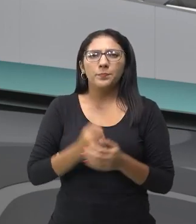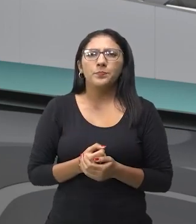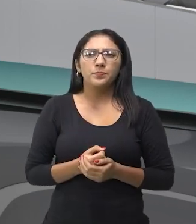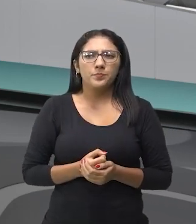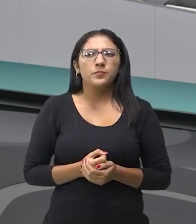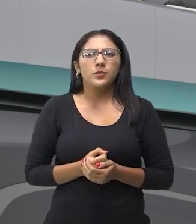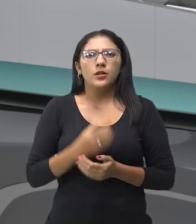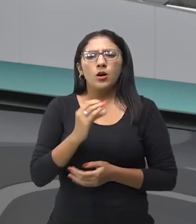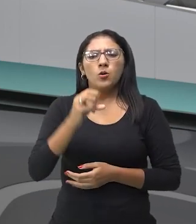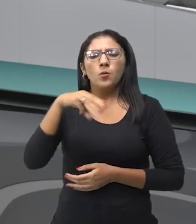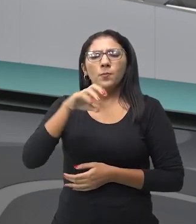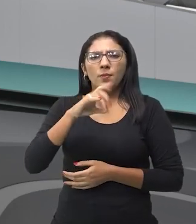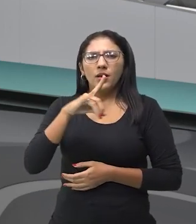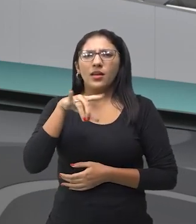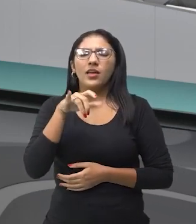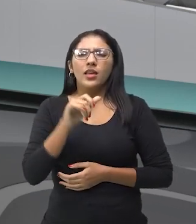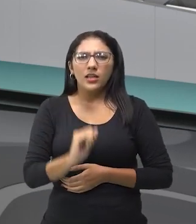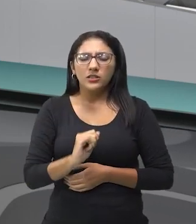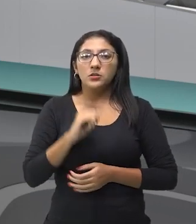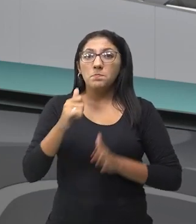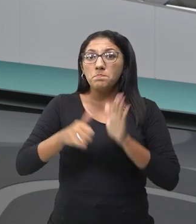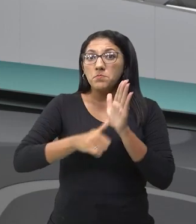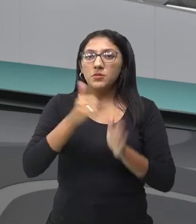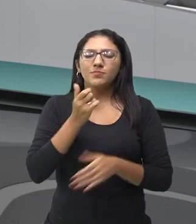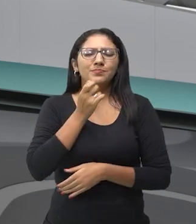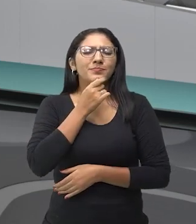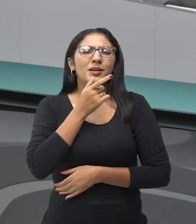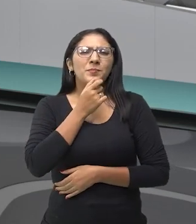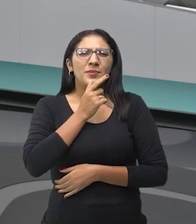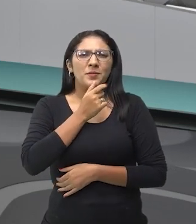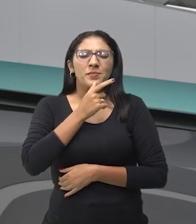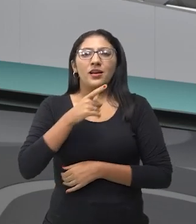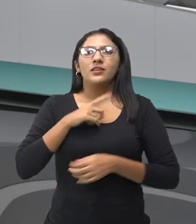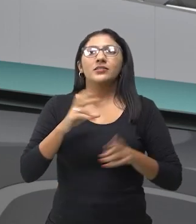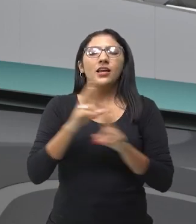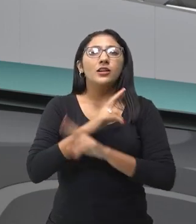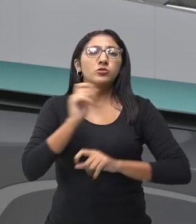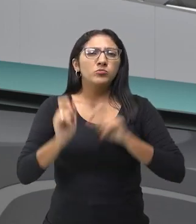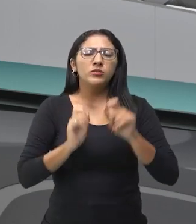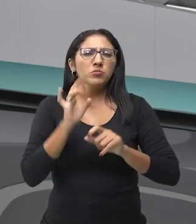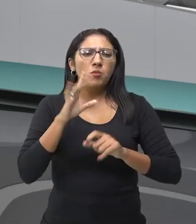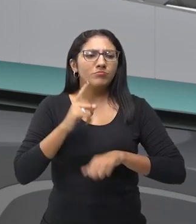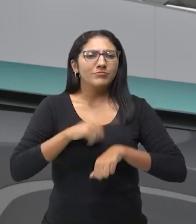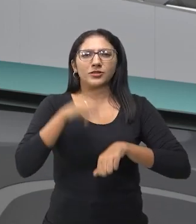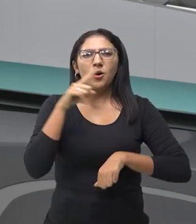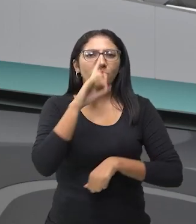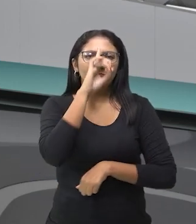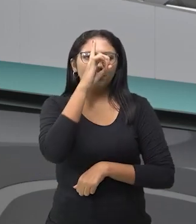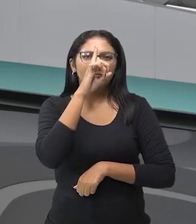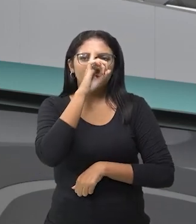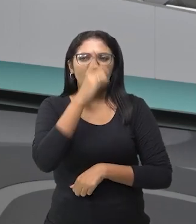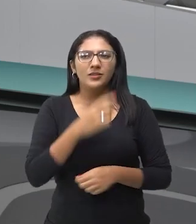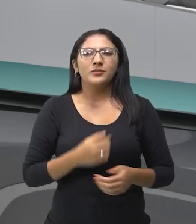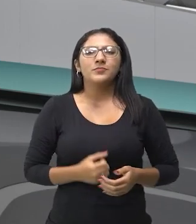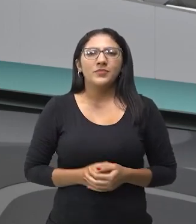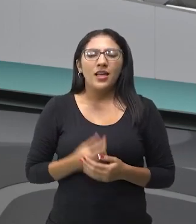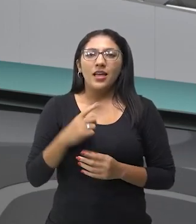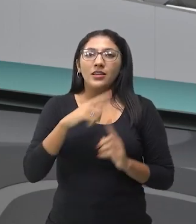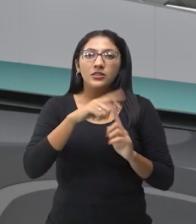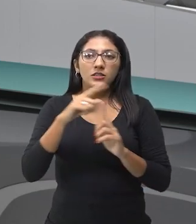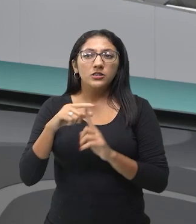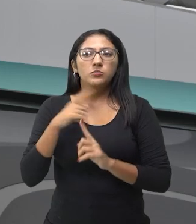é uma primeira comédia referente à improvisação. Então, a comédia del arte, ela